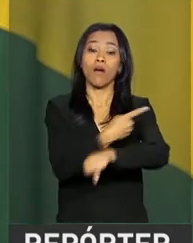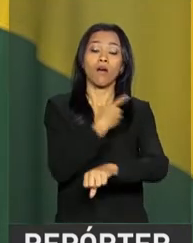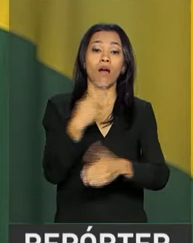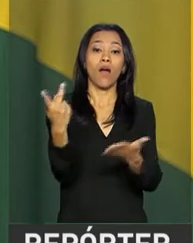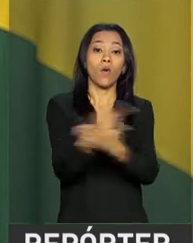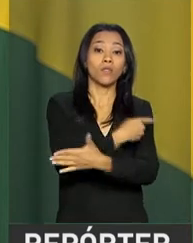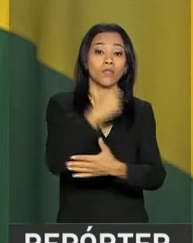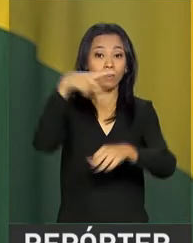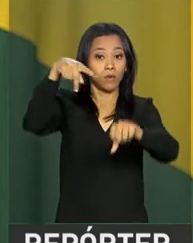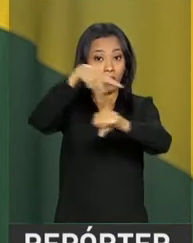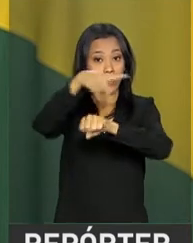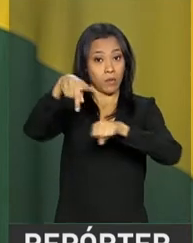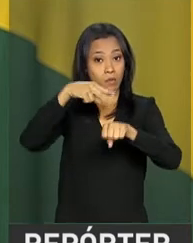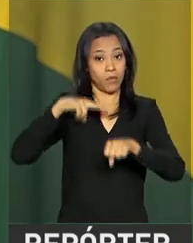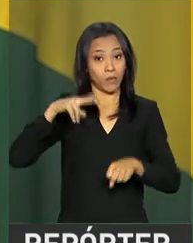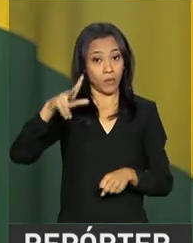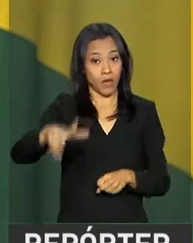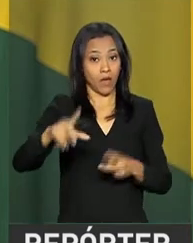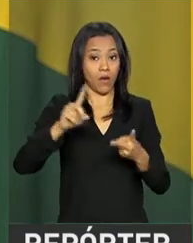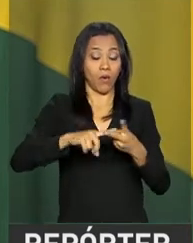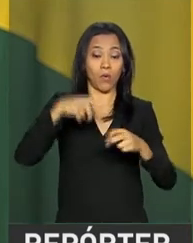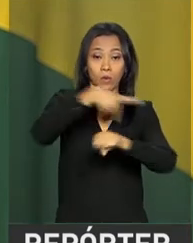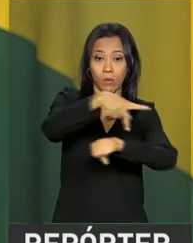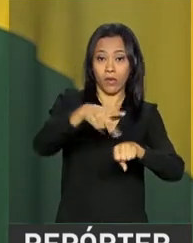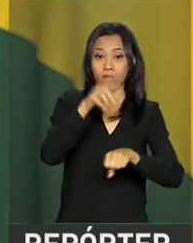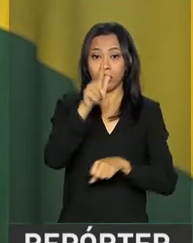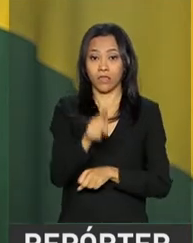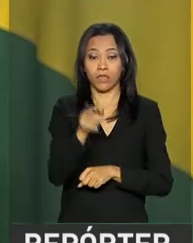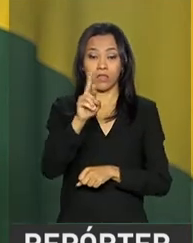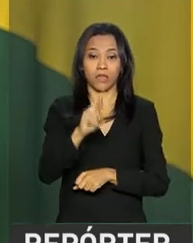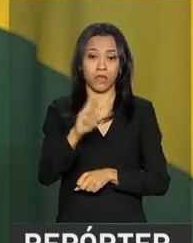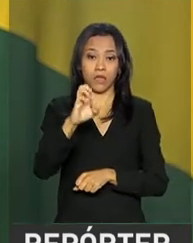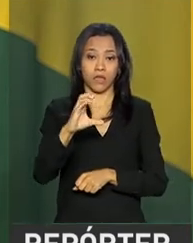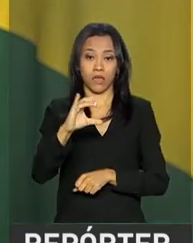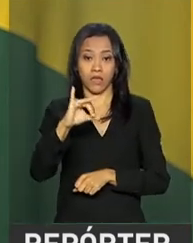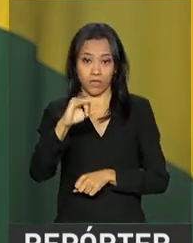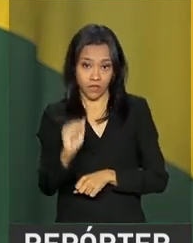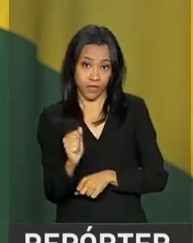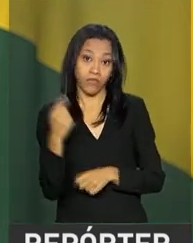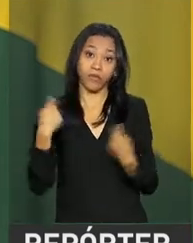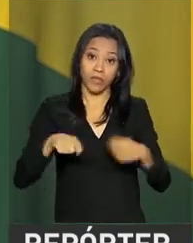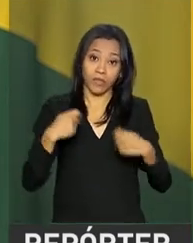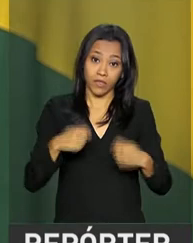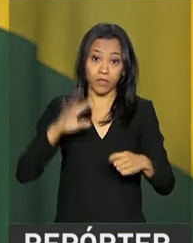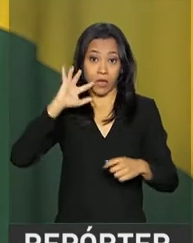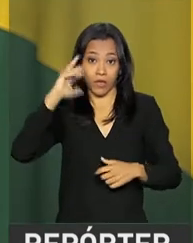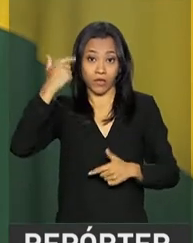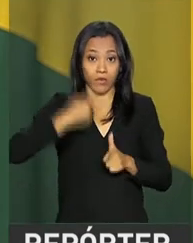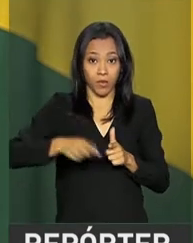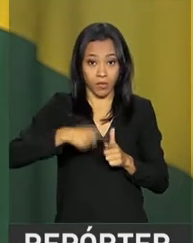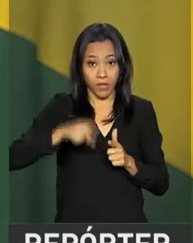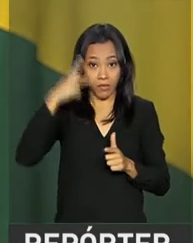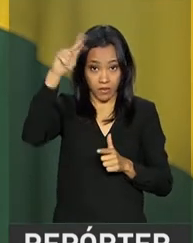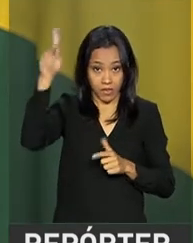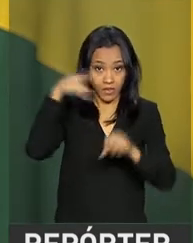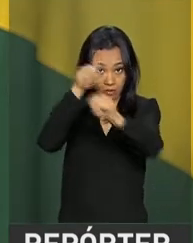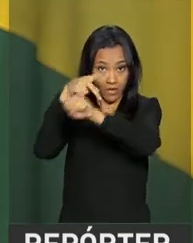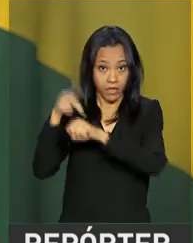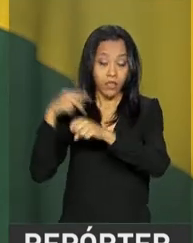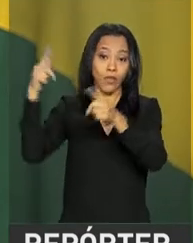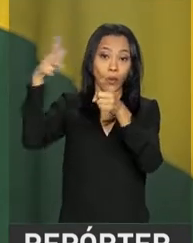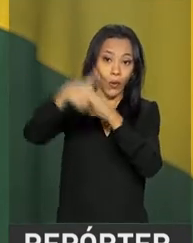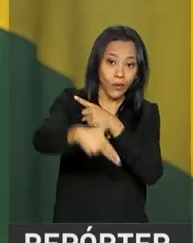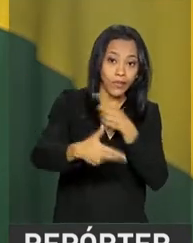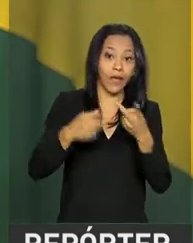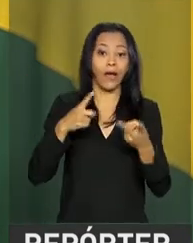em que retardando a revisão previdenciária, foi preciso fazer cortes de 20, 30% na